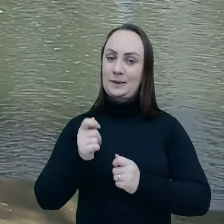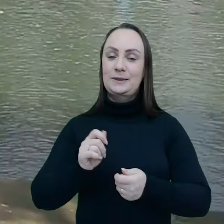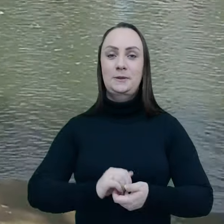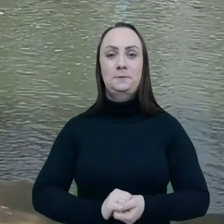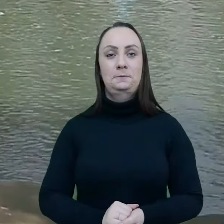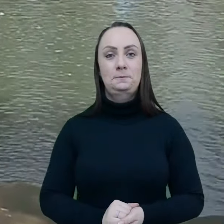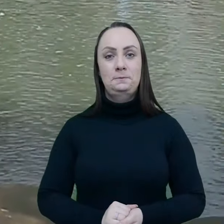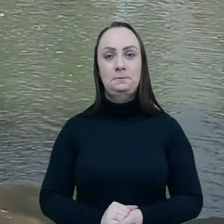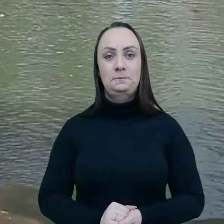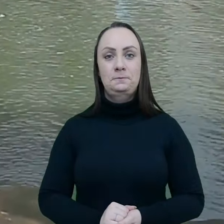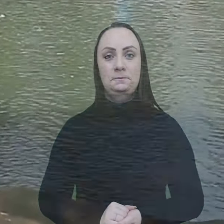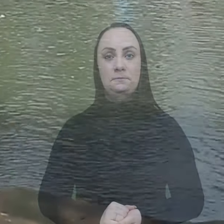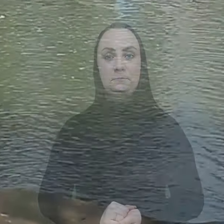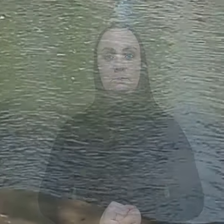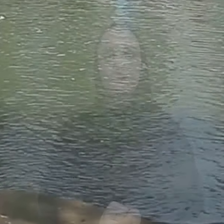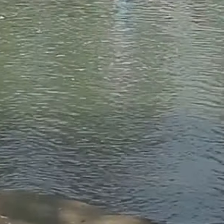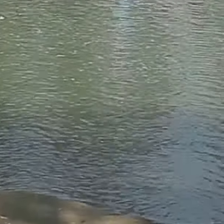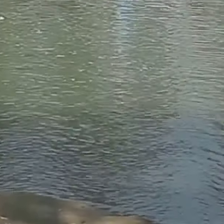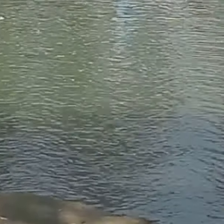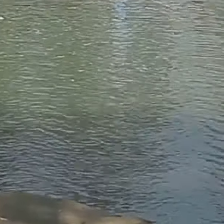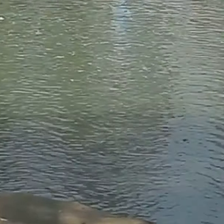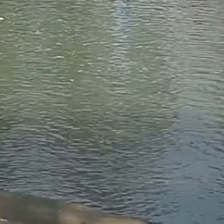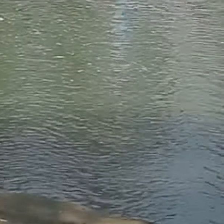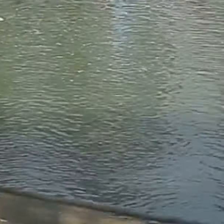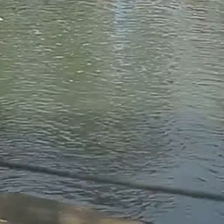a aprender nessa área da pesca.